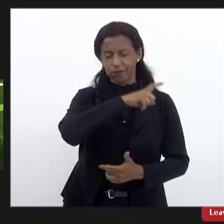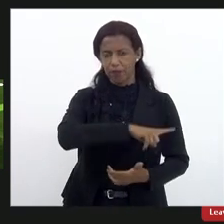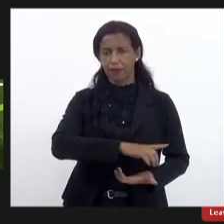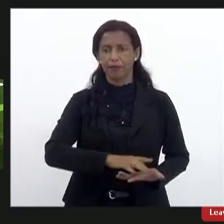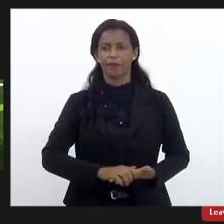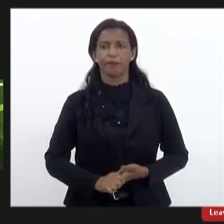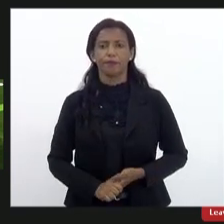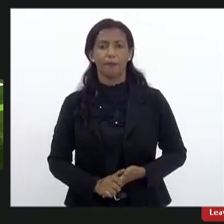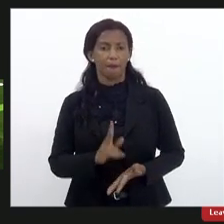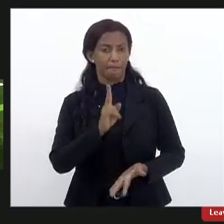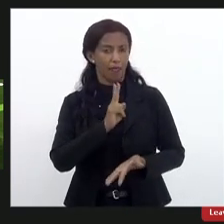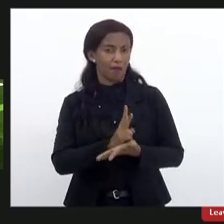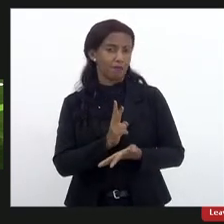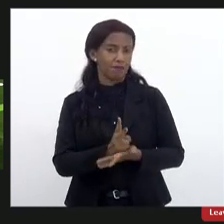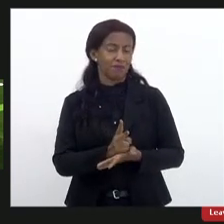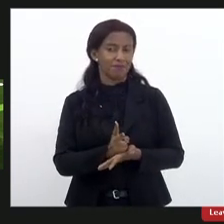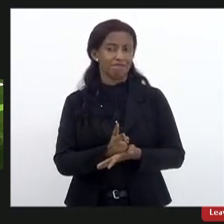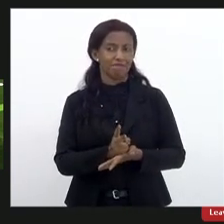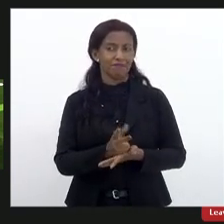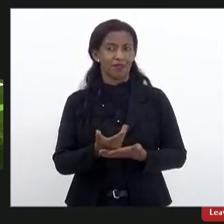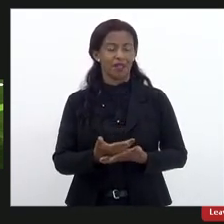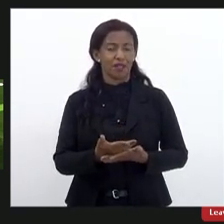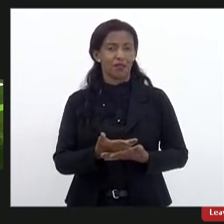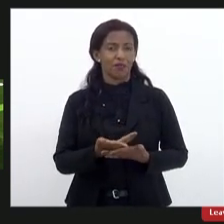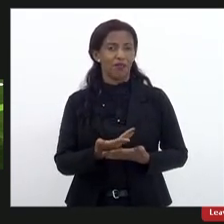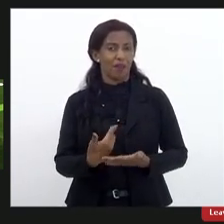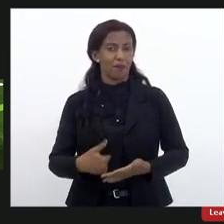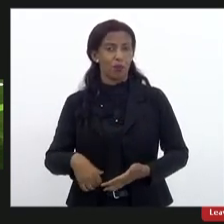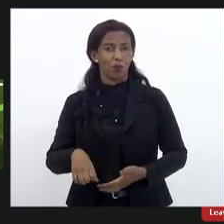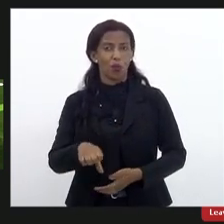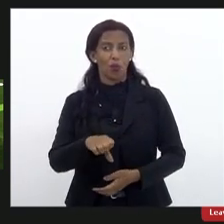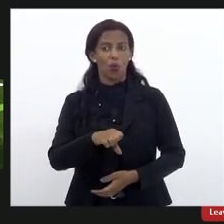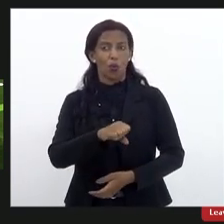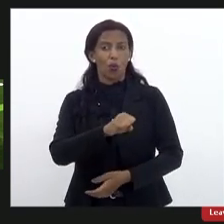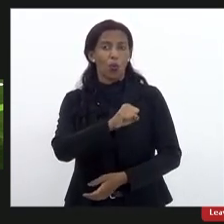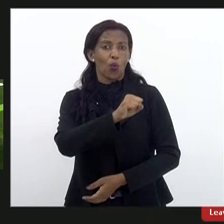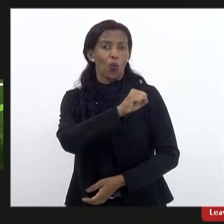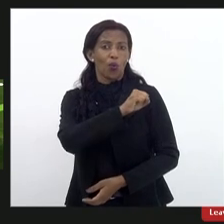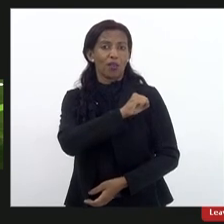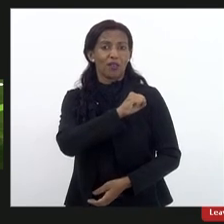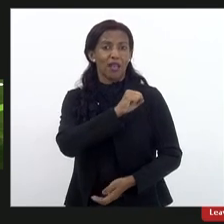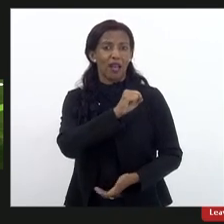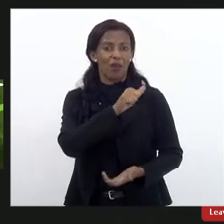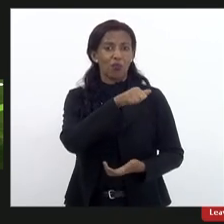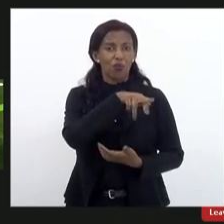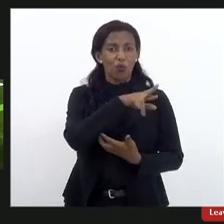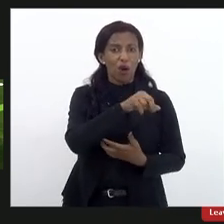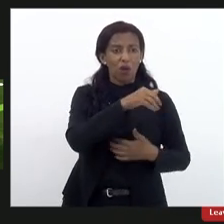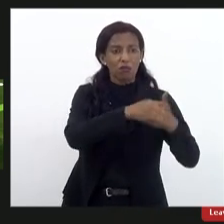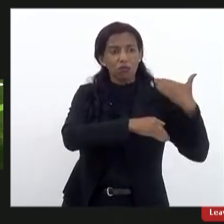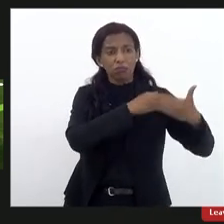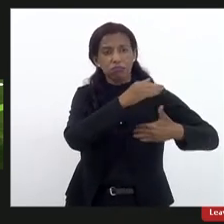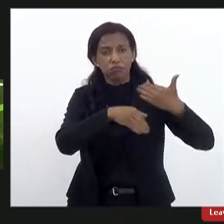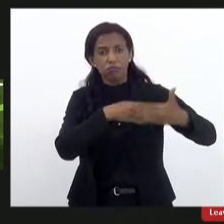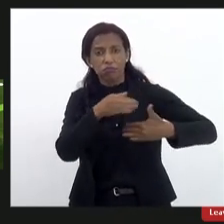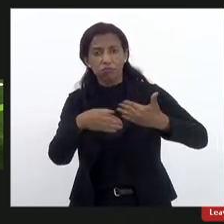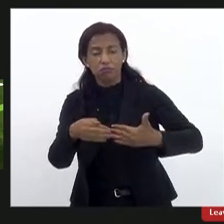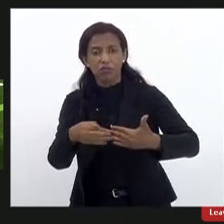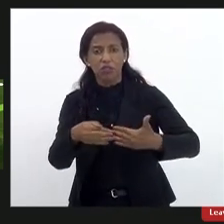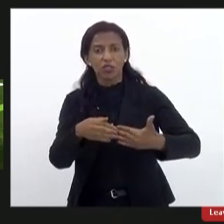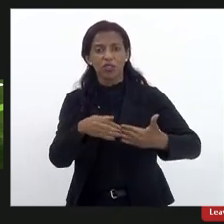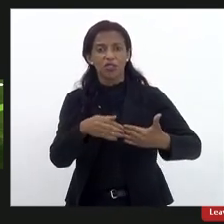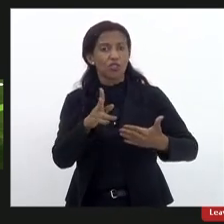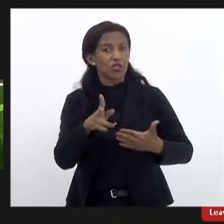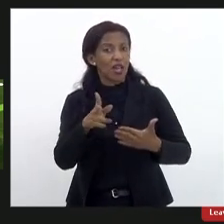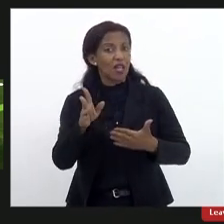mesmo, que caminham para o oitavo ano sem a recomposição das perdas inflacionárias. A gente nem fala aqui de